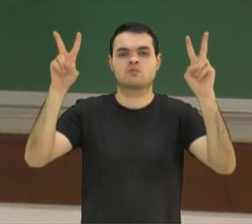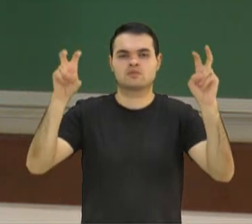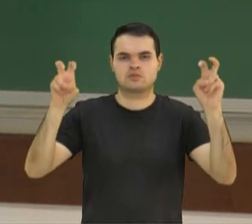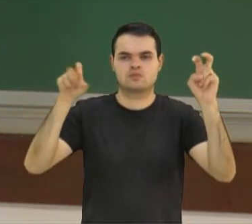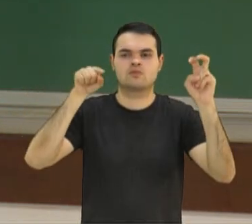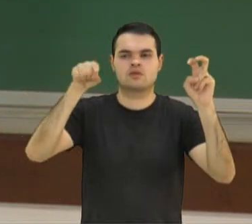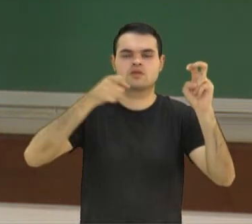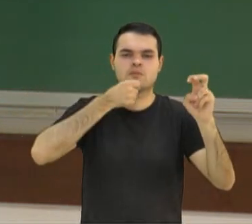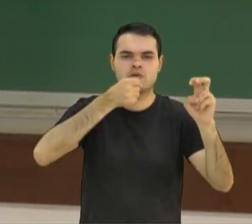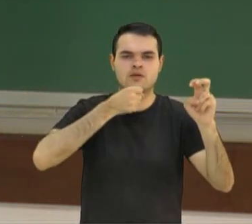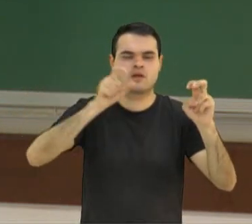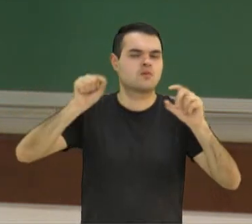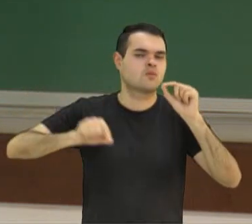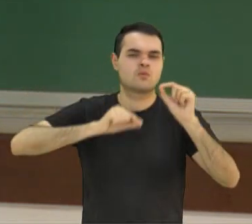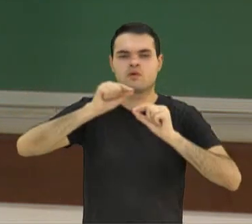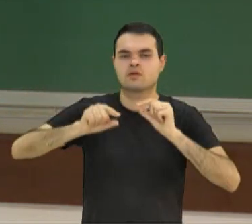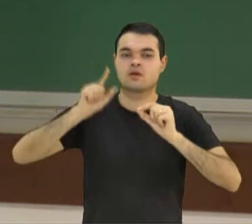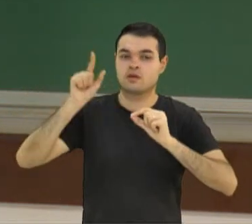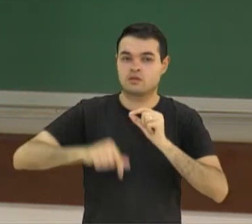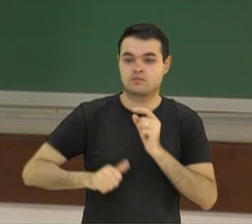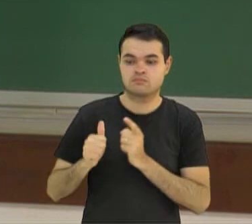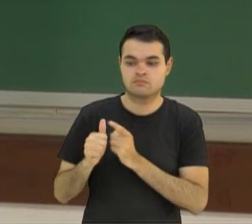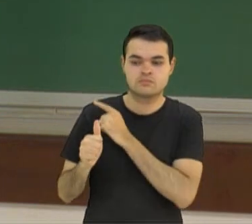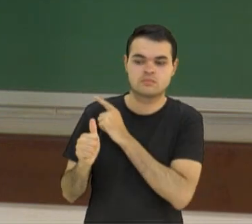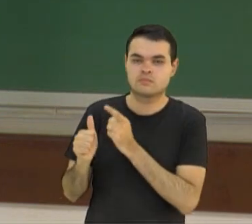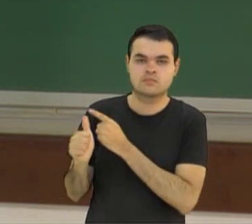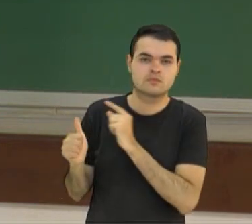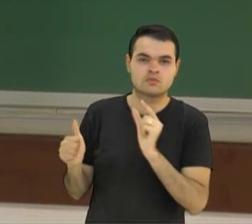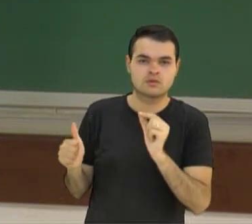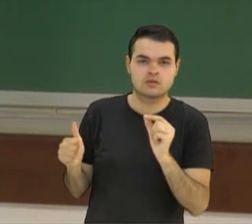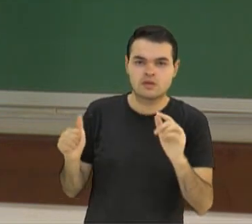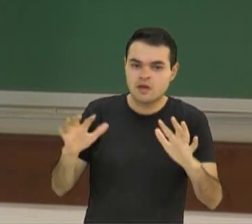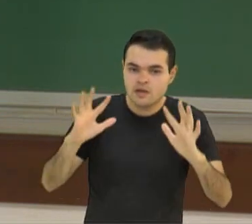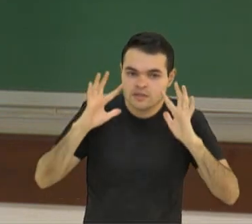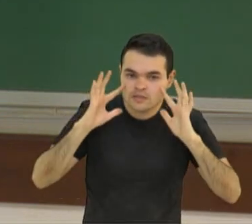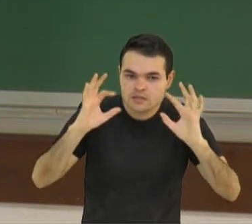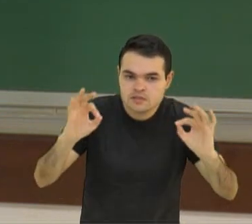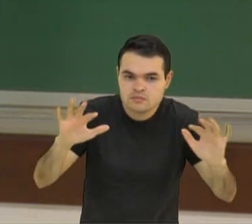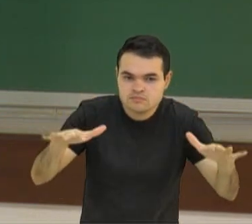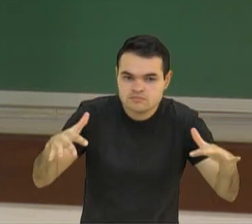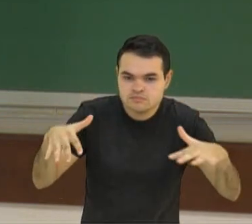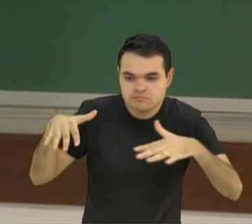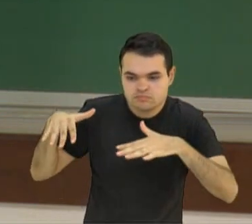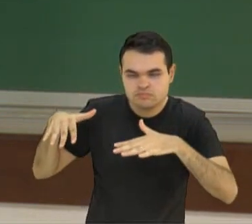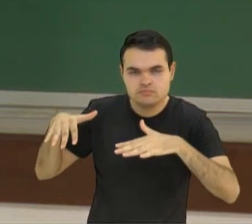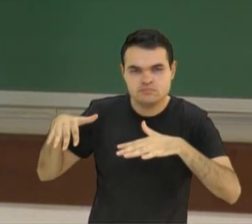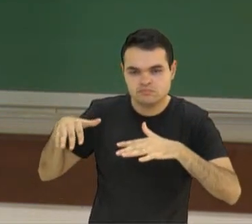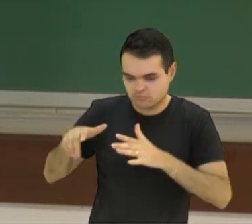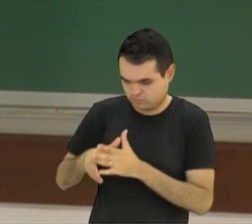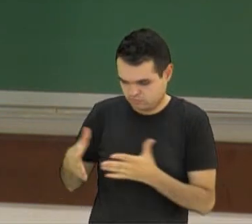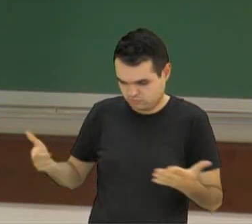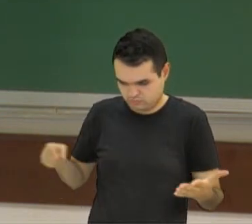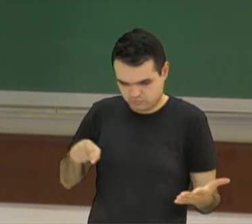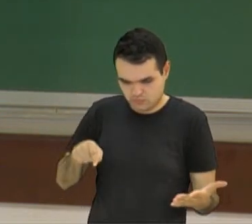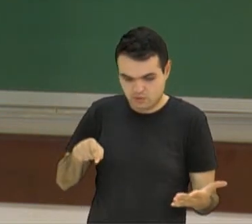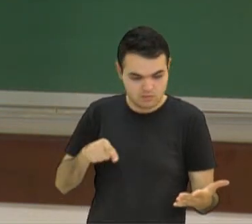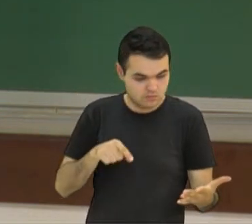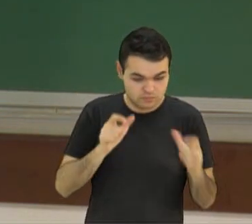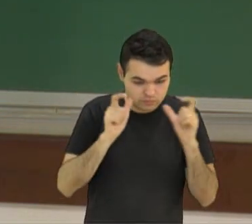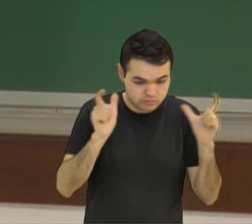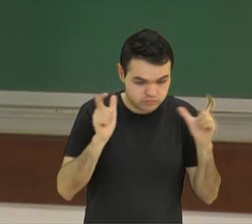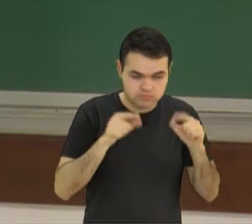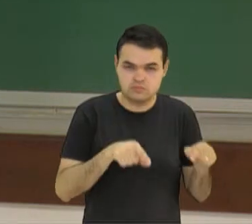reportagem serve, em primeira mão, para chamar atenção para aquilo que vem escrito. E isso eu quero que você preste muita atenção.